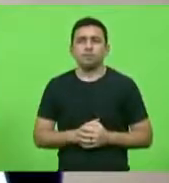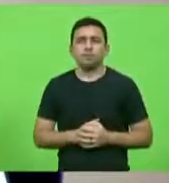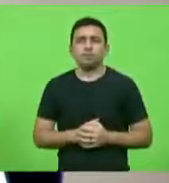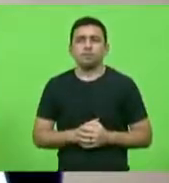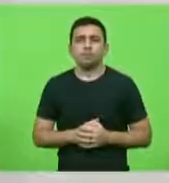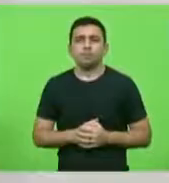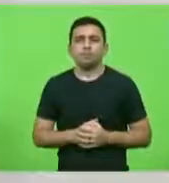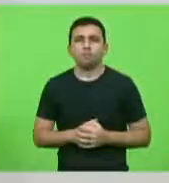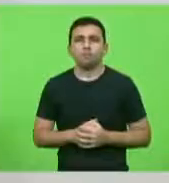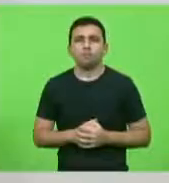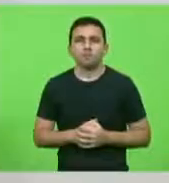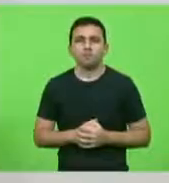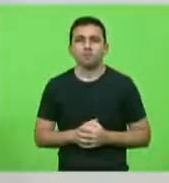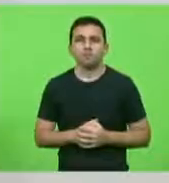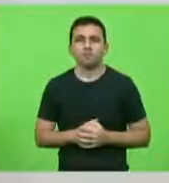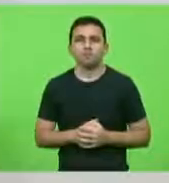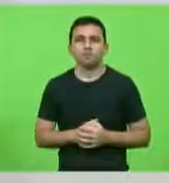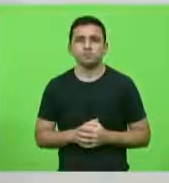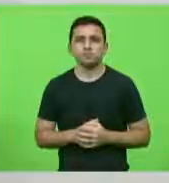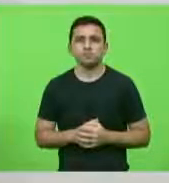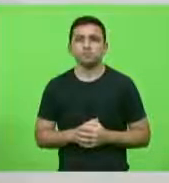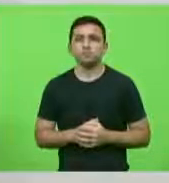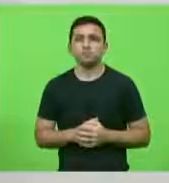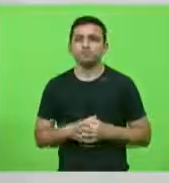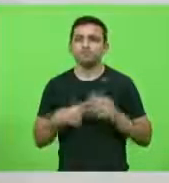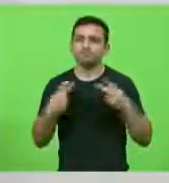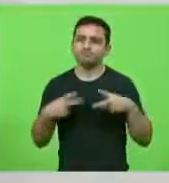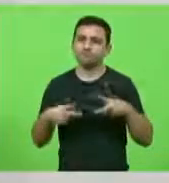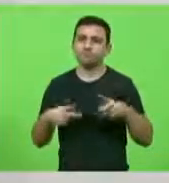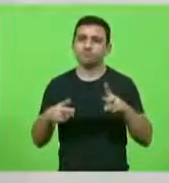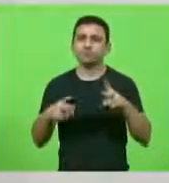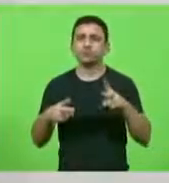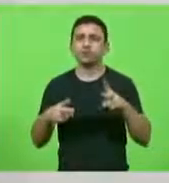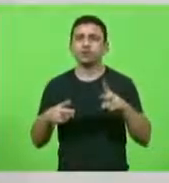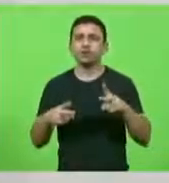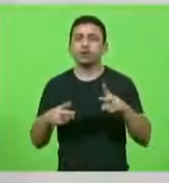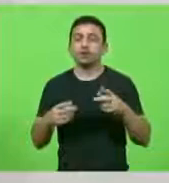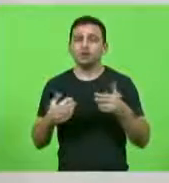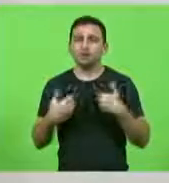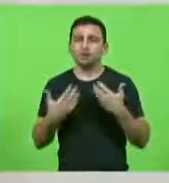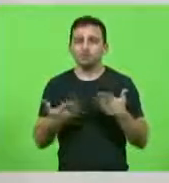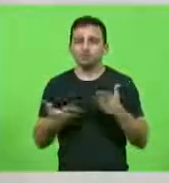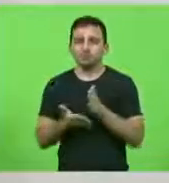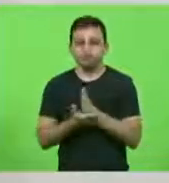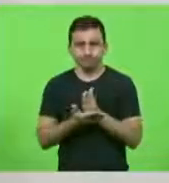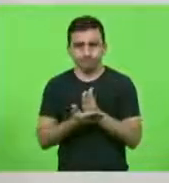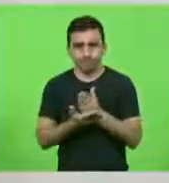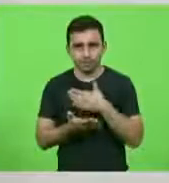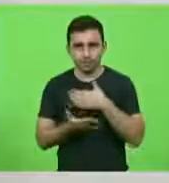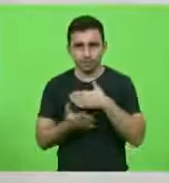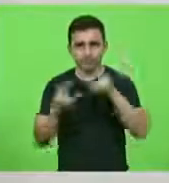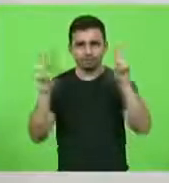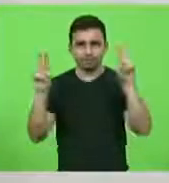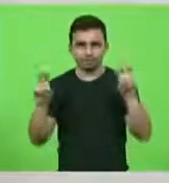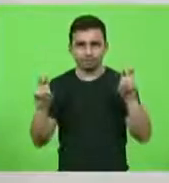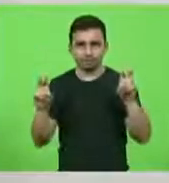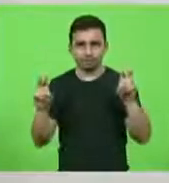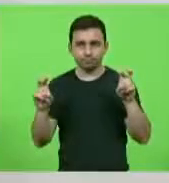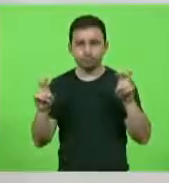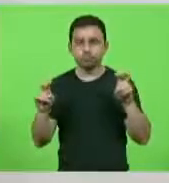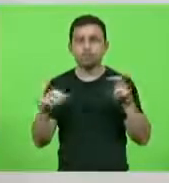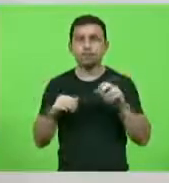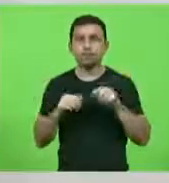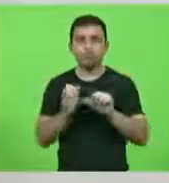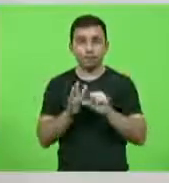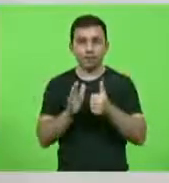Presidente, então, continuando, eu quero dividir a minha fala em dois momentos. No primeiro momento, quero falar